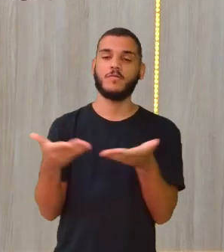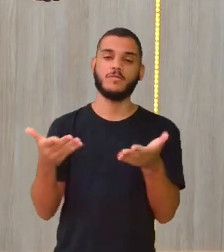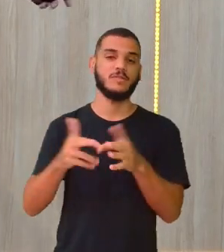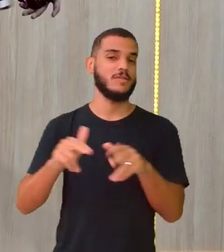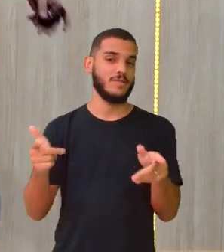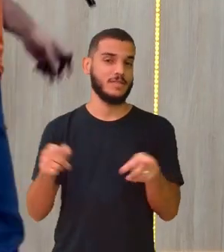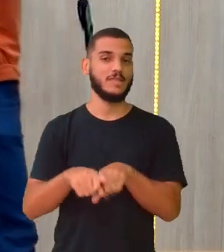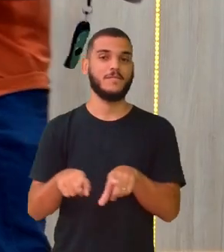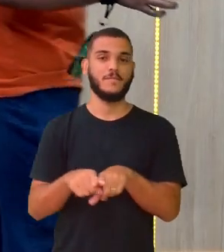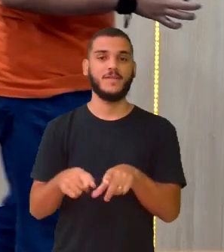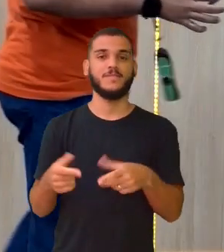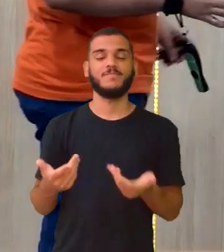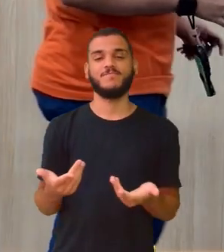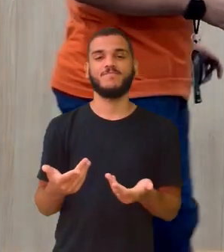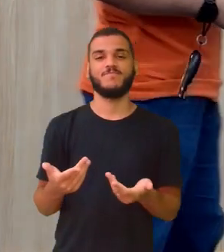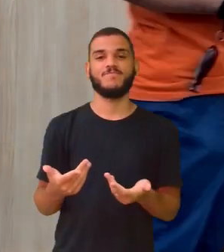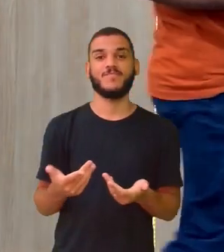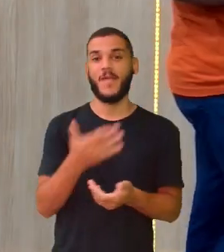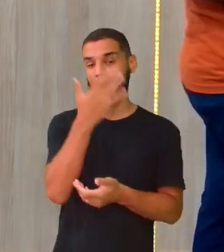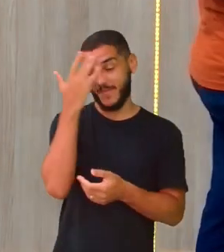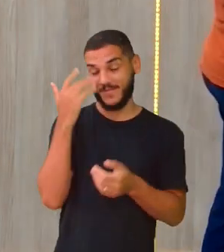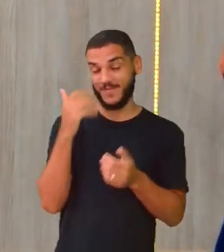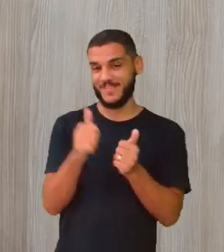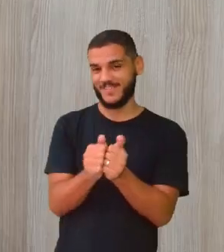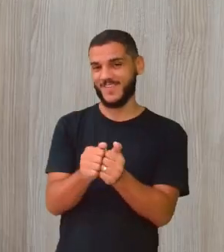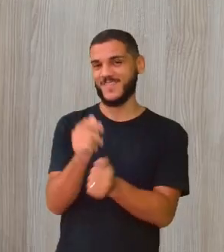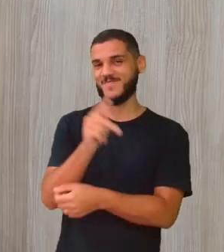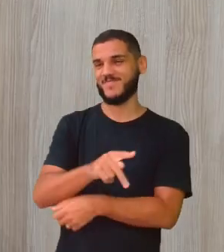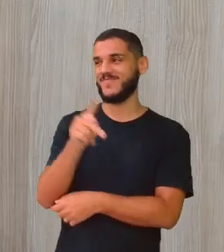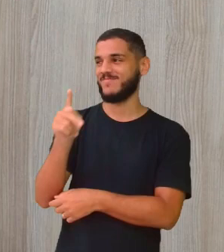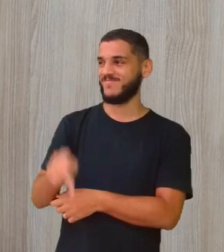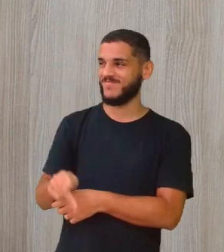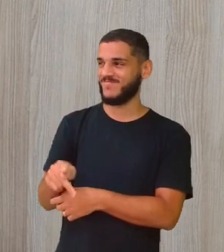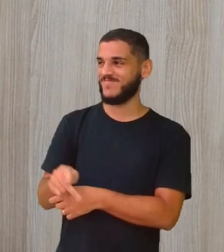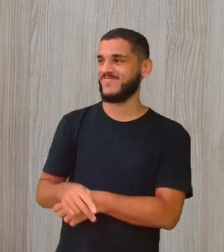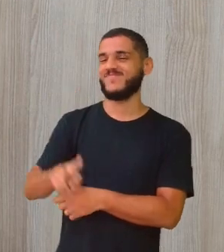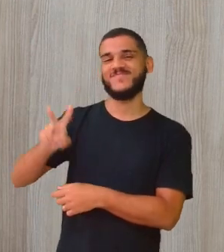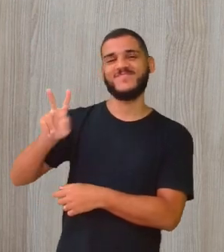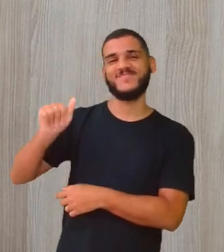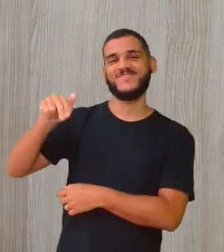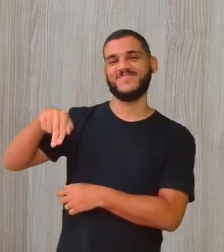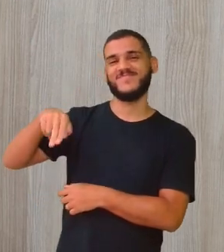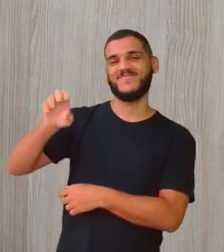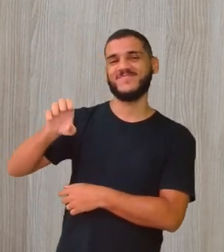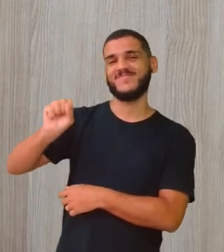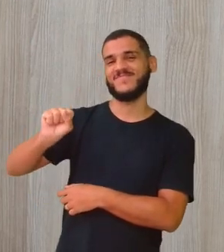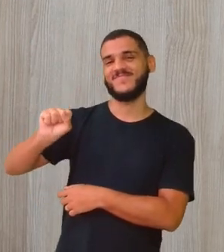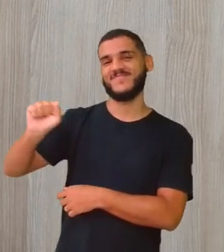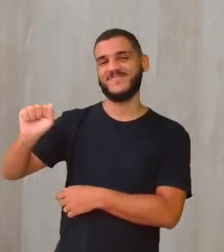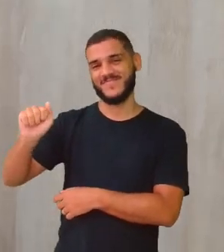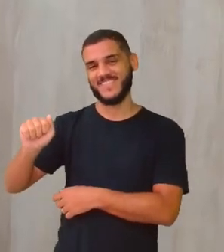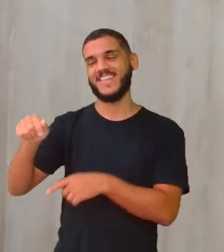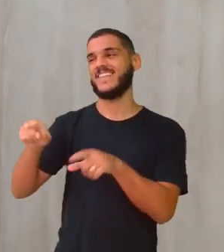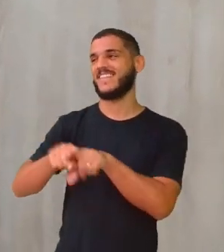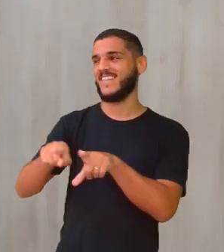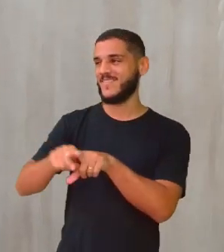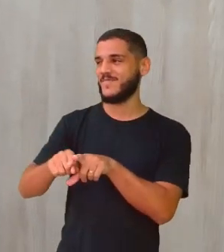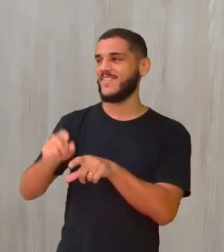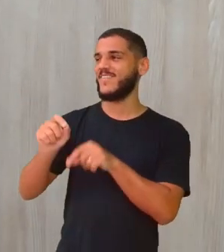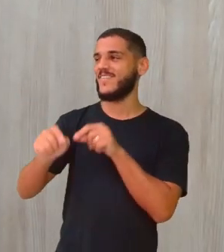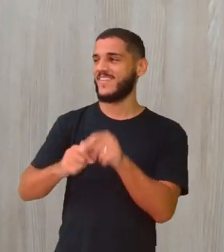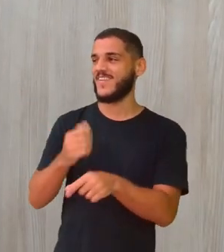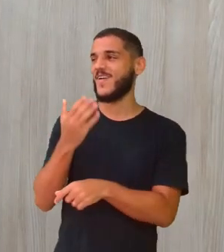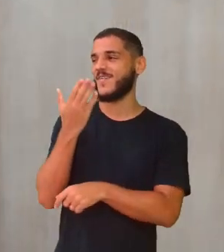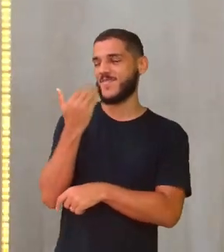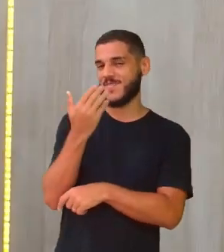né? Olha quem vai estar, Juninho, aqui, ó, conosco, ó. Professora Vanessa. Pois é. E ela também vai degustar